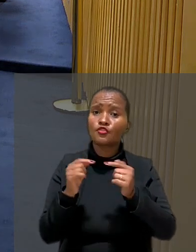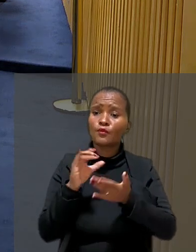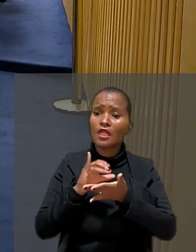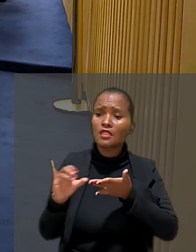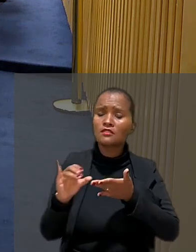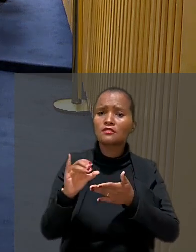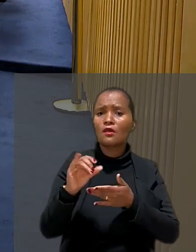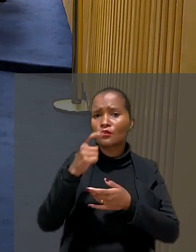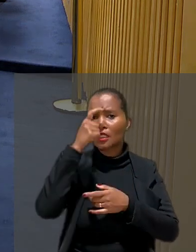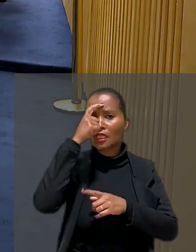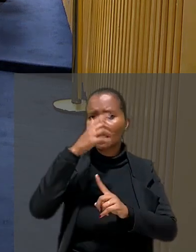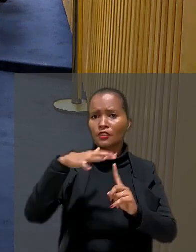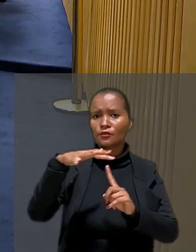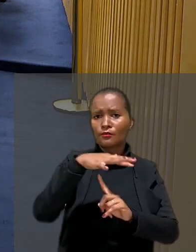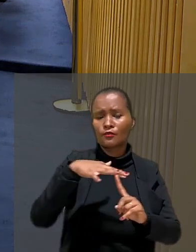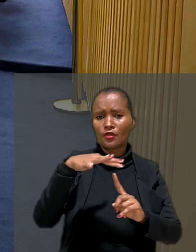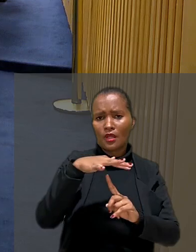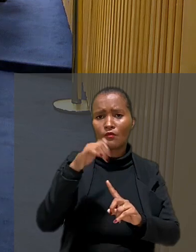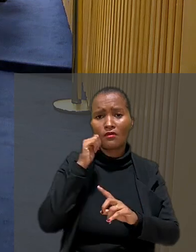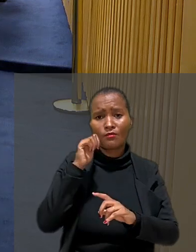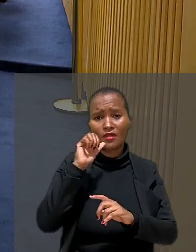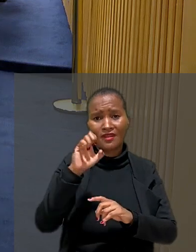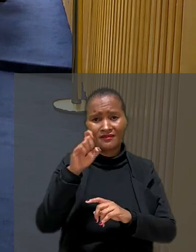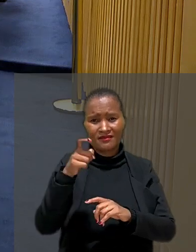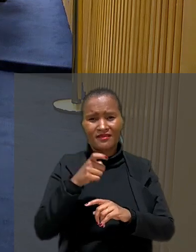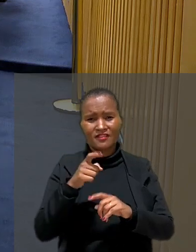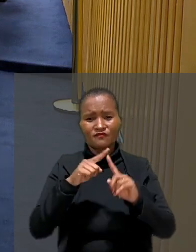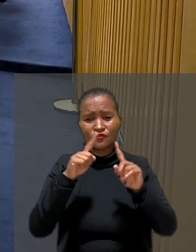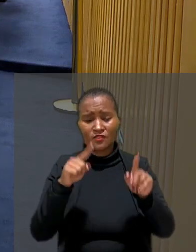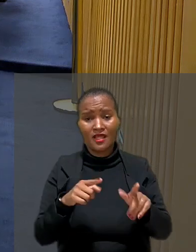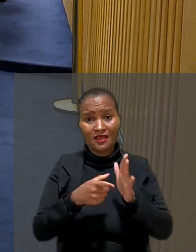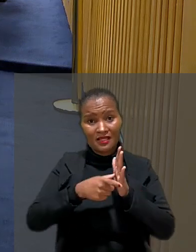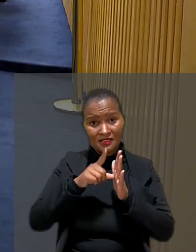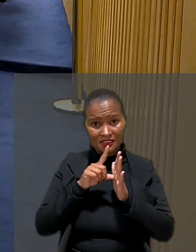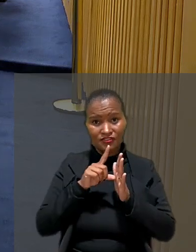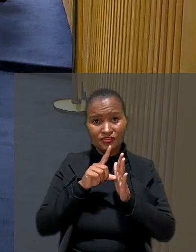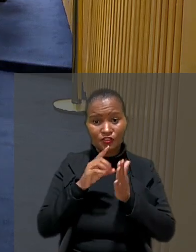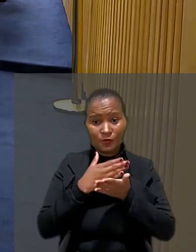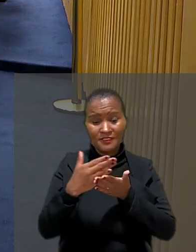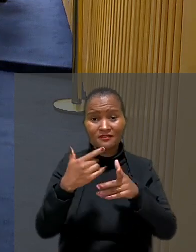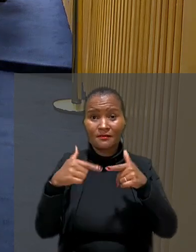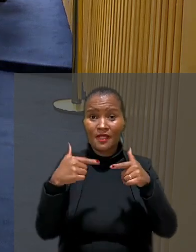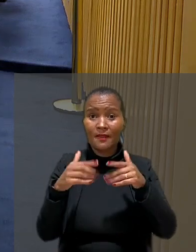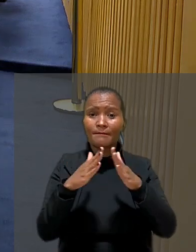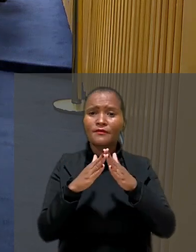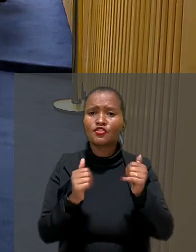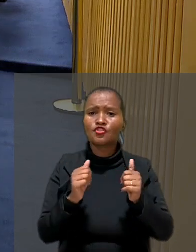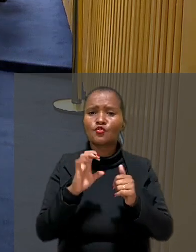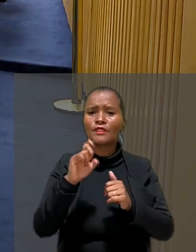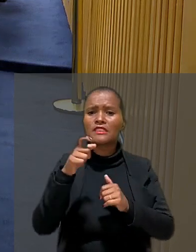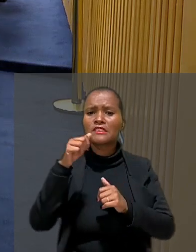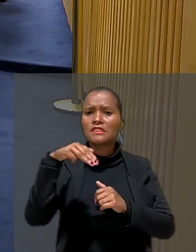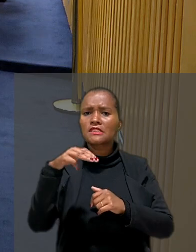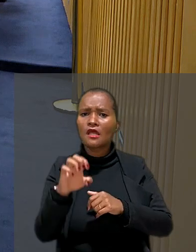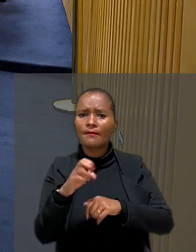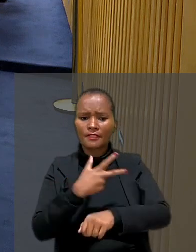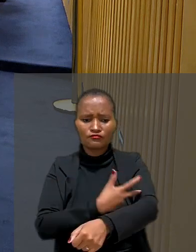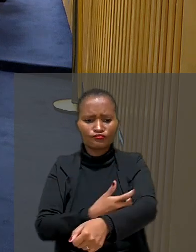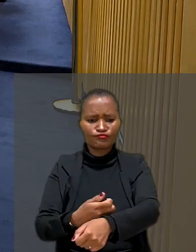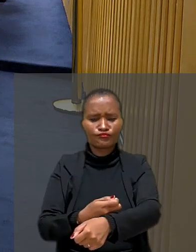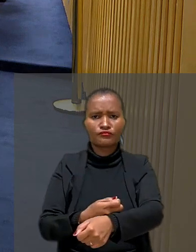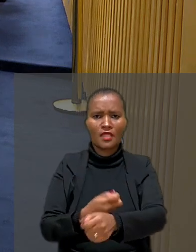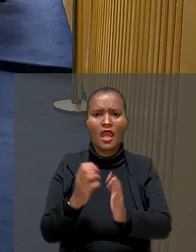pedindo indenização por dano moral. Segundo a ex-empregada, antes da admissão, a agência determinou a realização de exames de HIV.